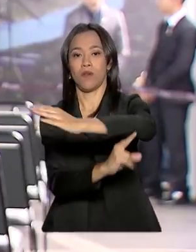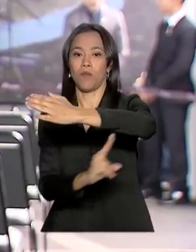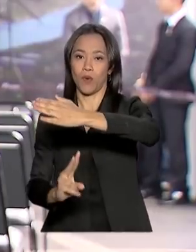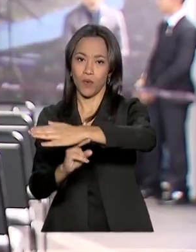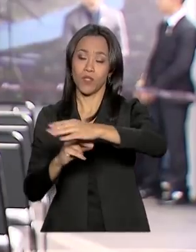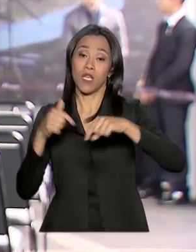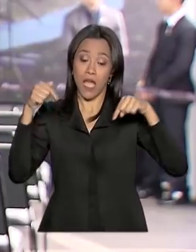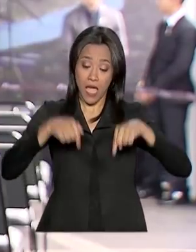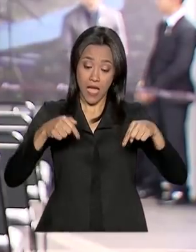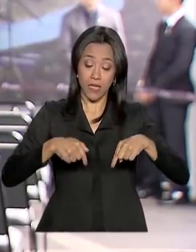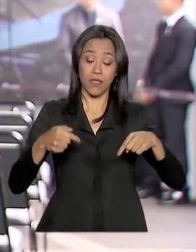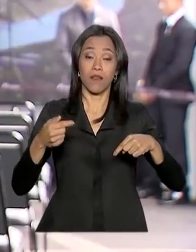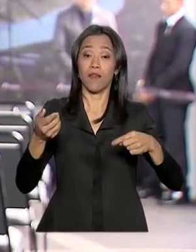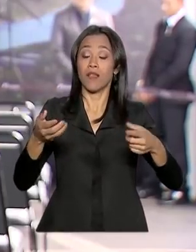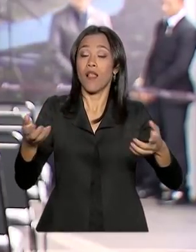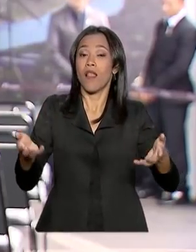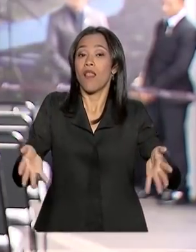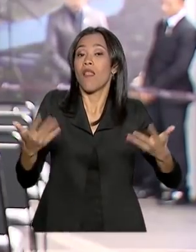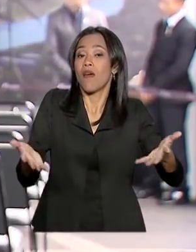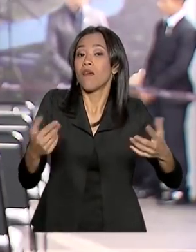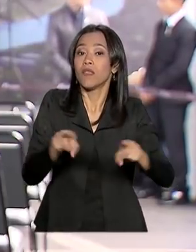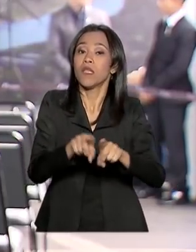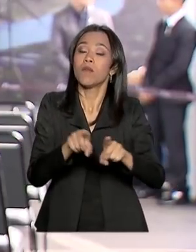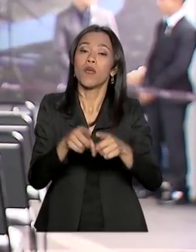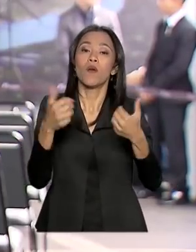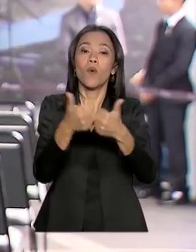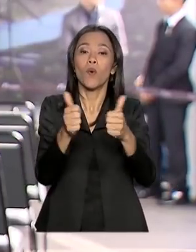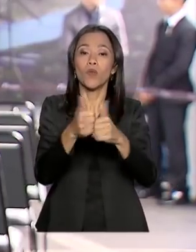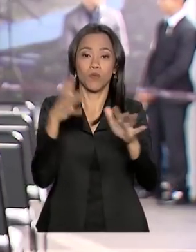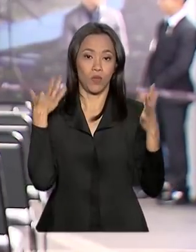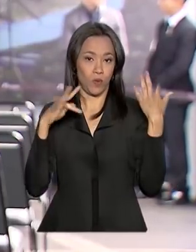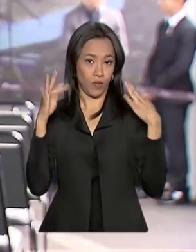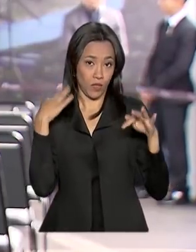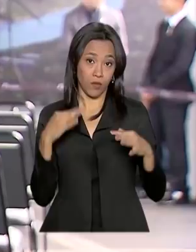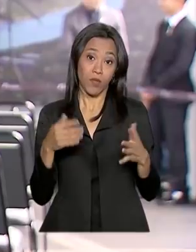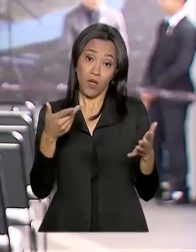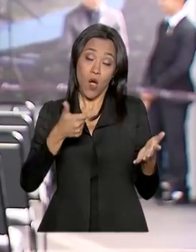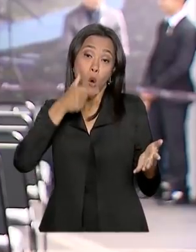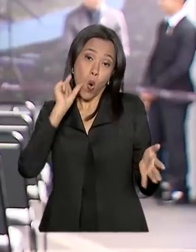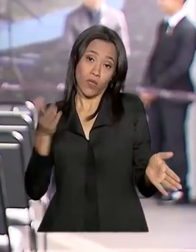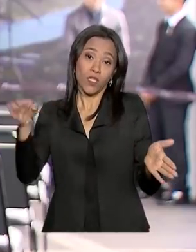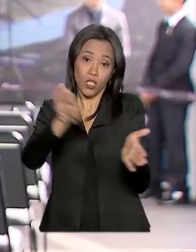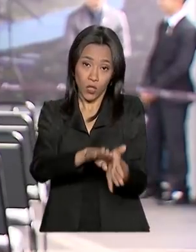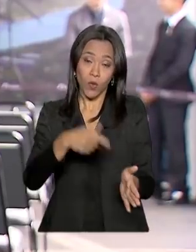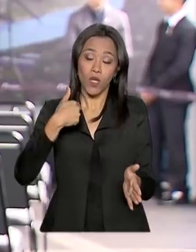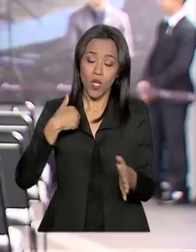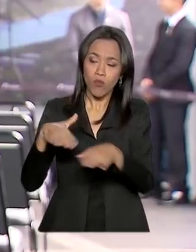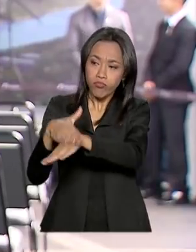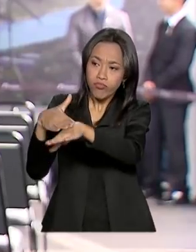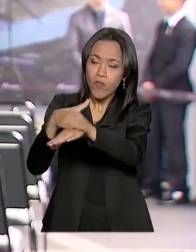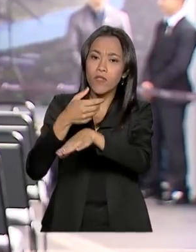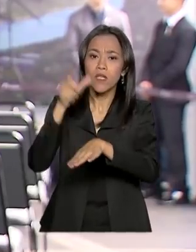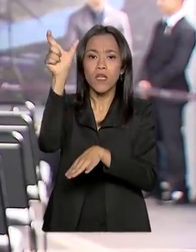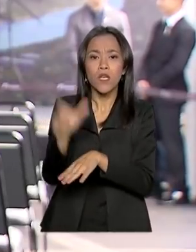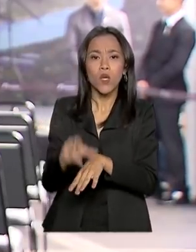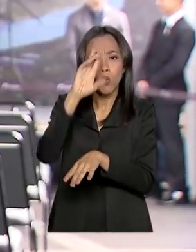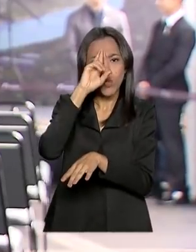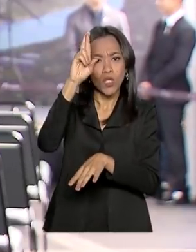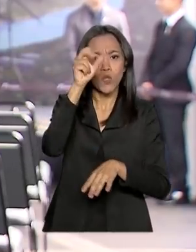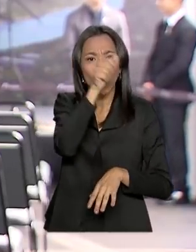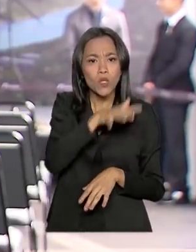veículos leves e ônibus de turismo. A nossa equipe chegou aqui ontem e eu conversei com o diretor-geral